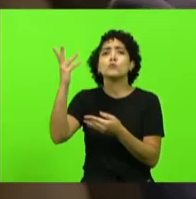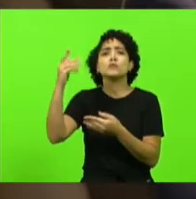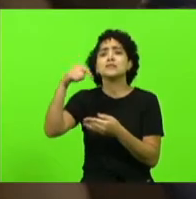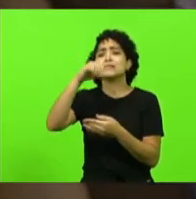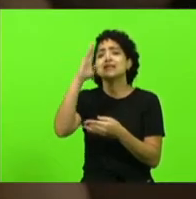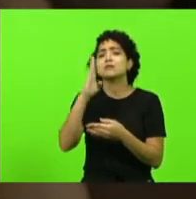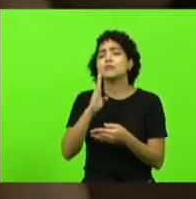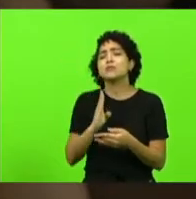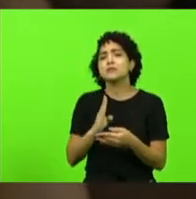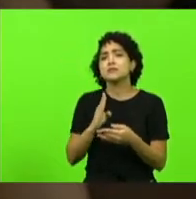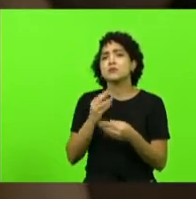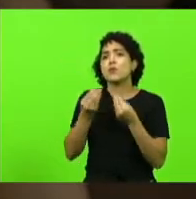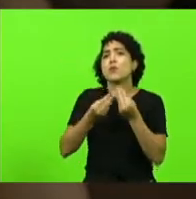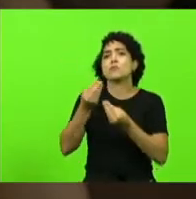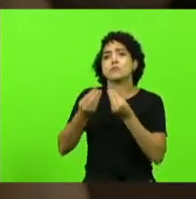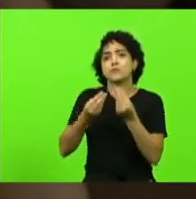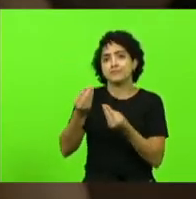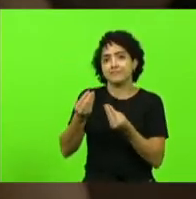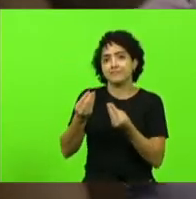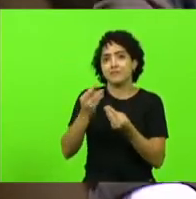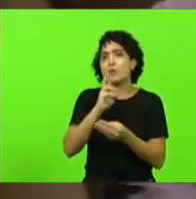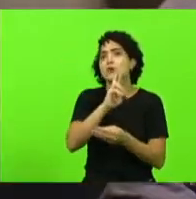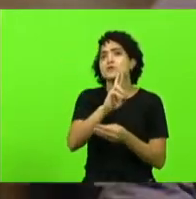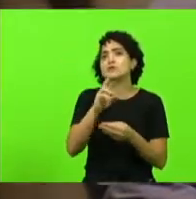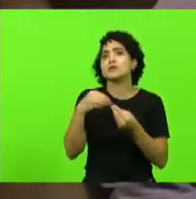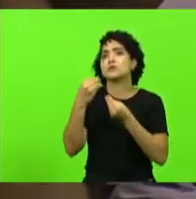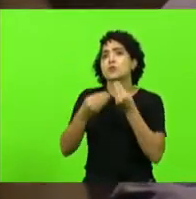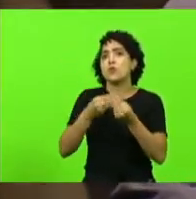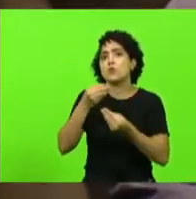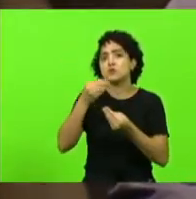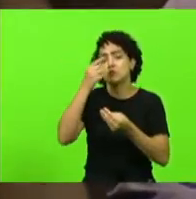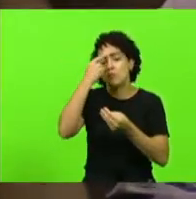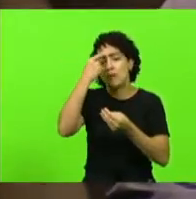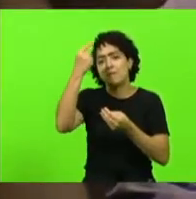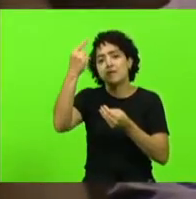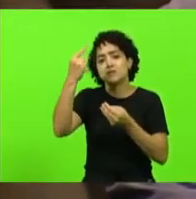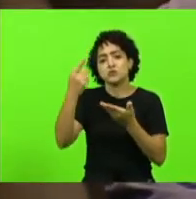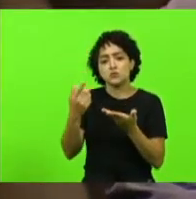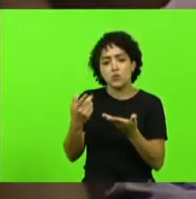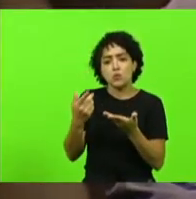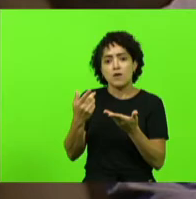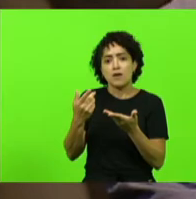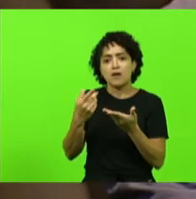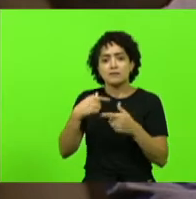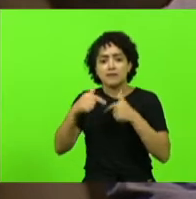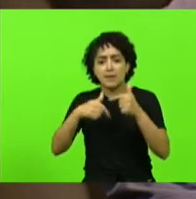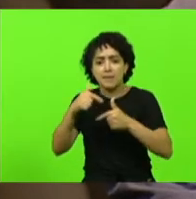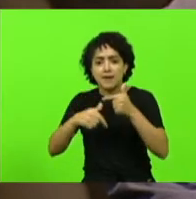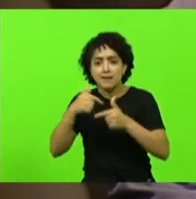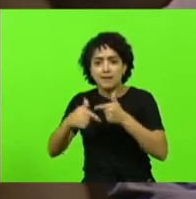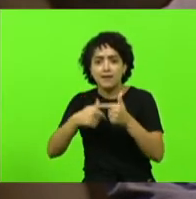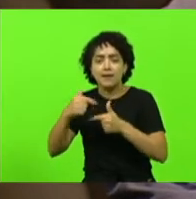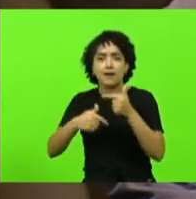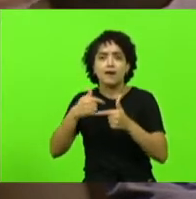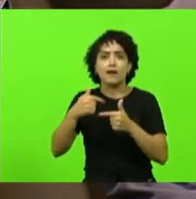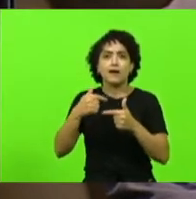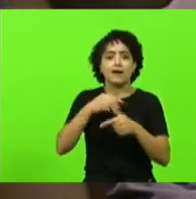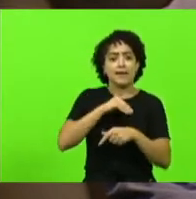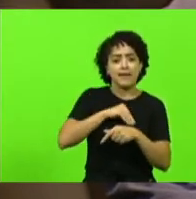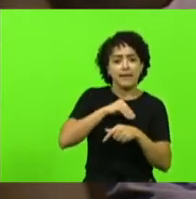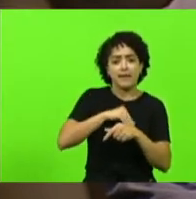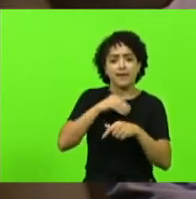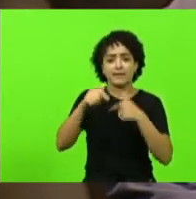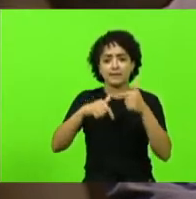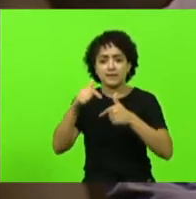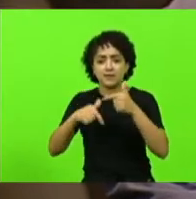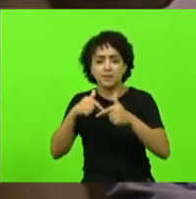qual seria o resultado aqui se alguém resolvesse ganhar a sua vida gerando renda e emprego através